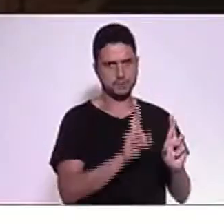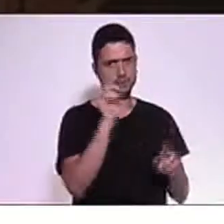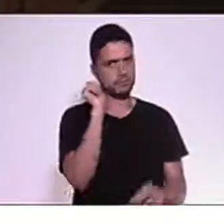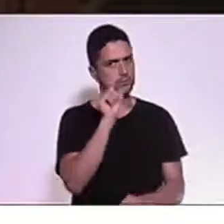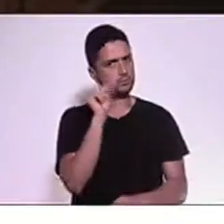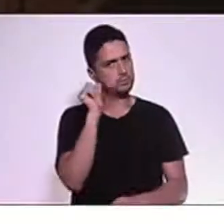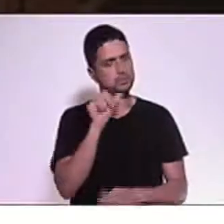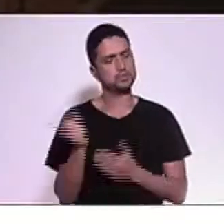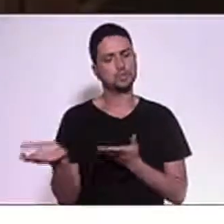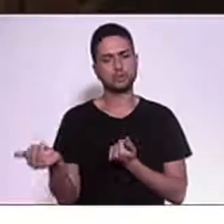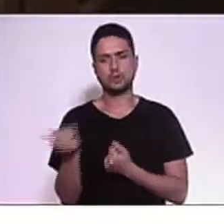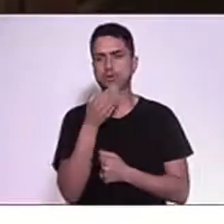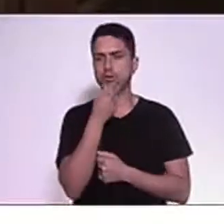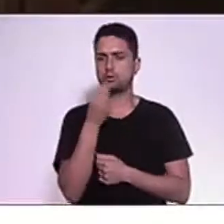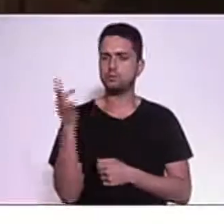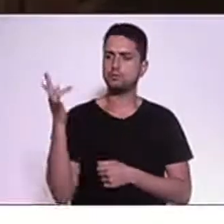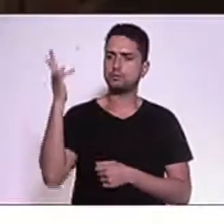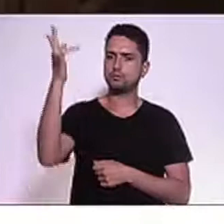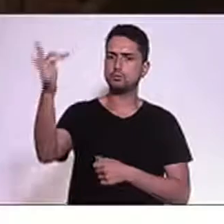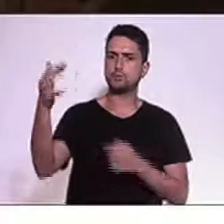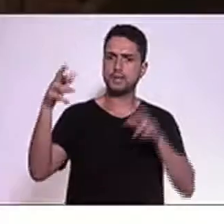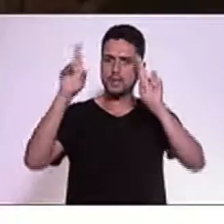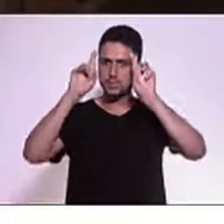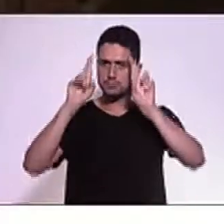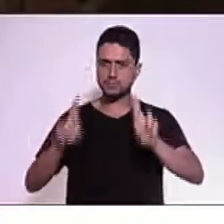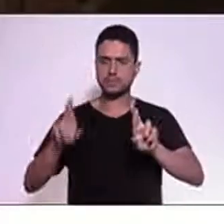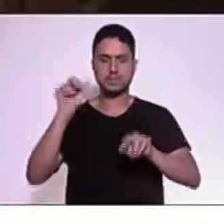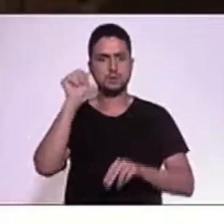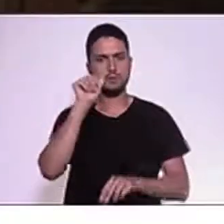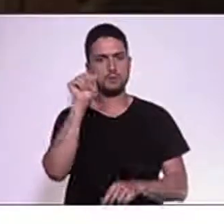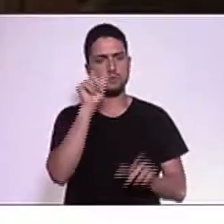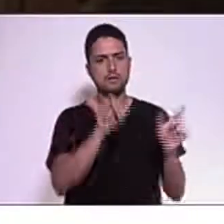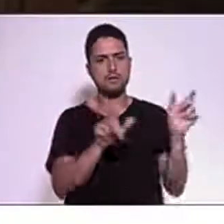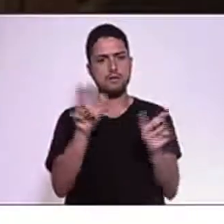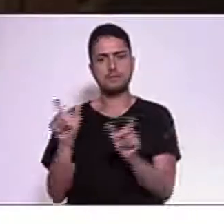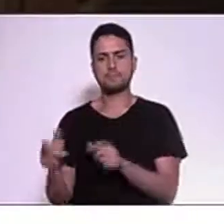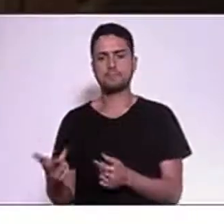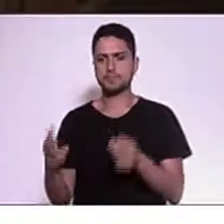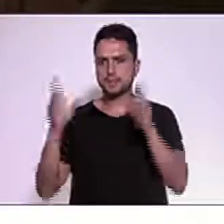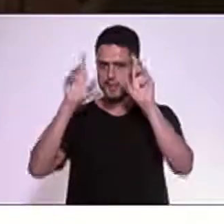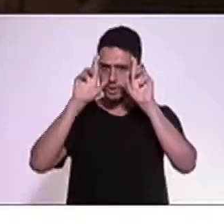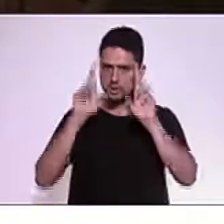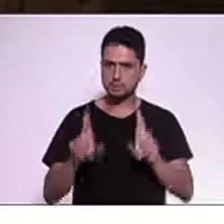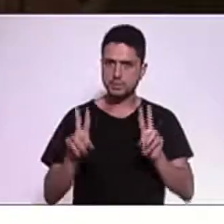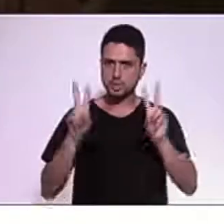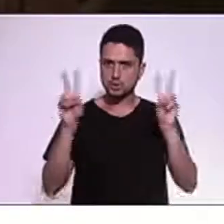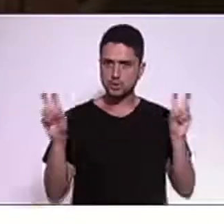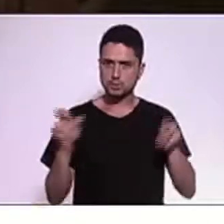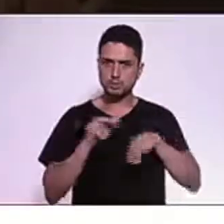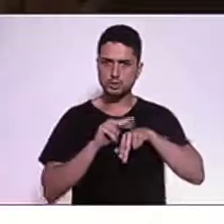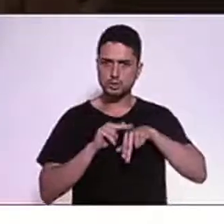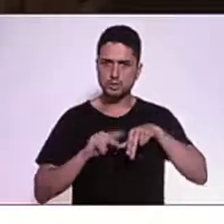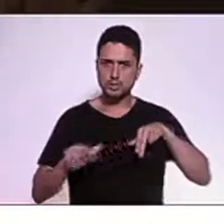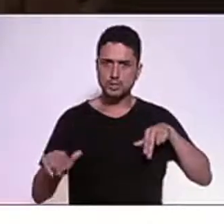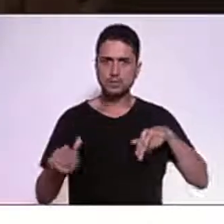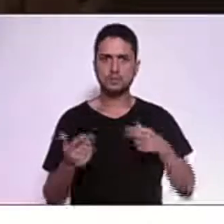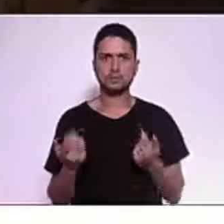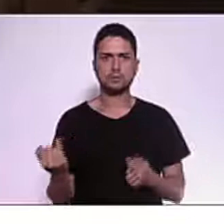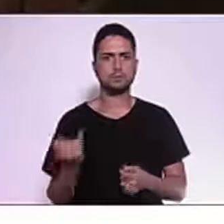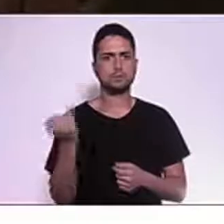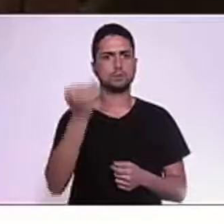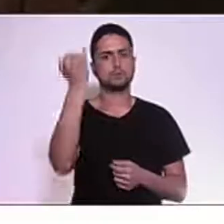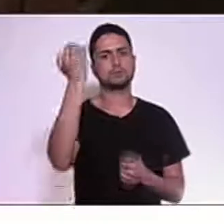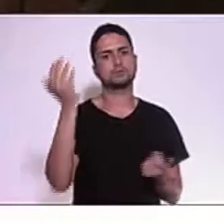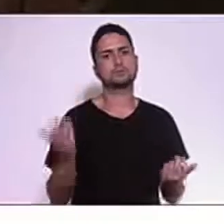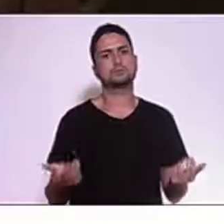homens em homens que respeitem as mulheres, que respeitem as questões relacionadas ao gênero, que são fundamentais,